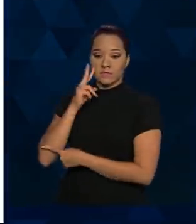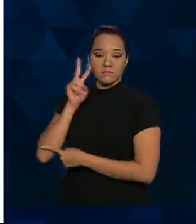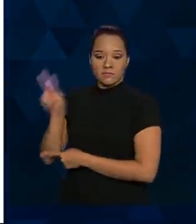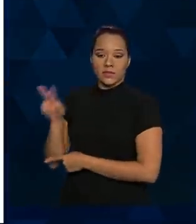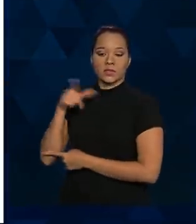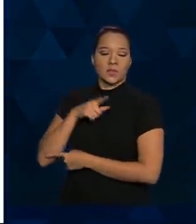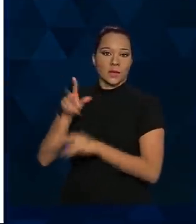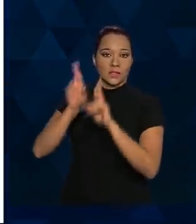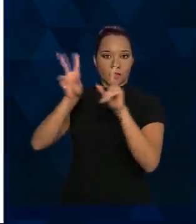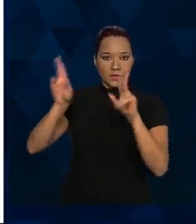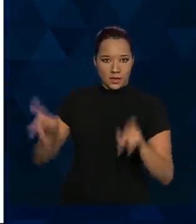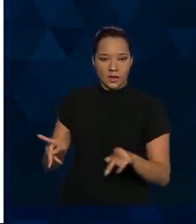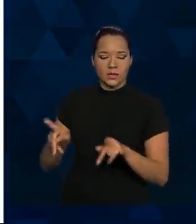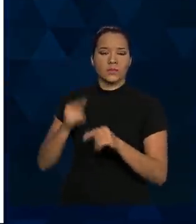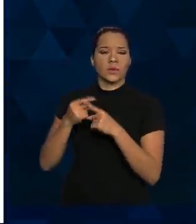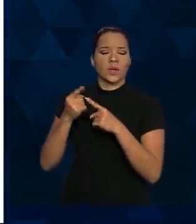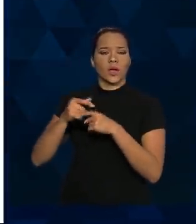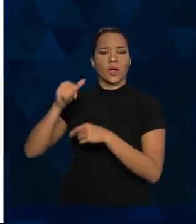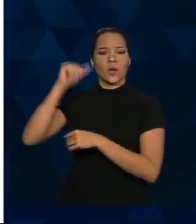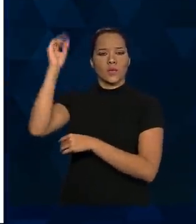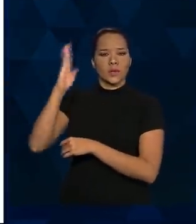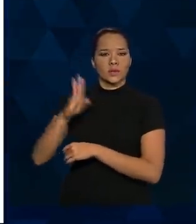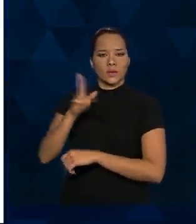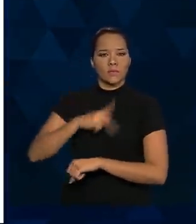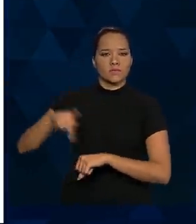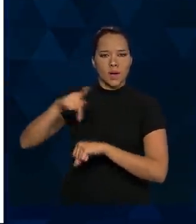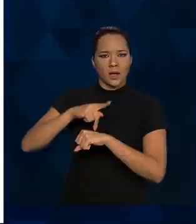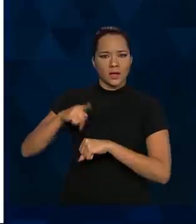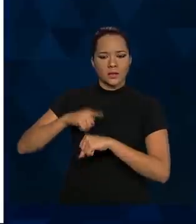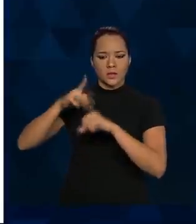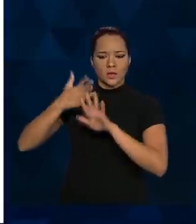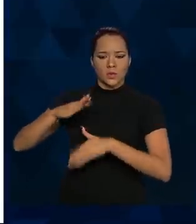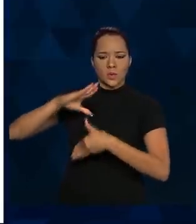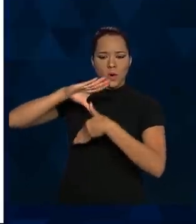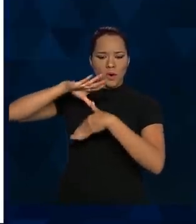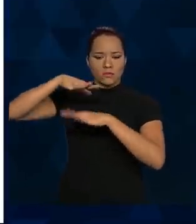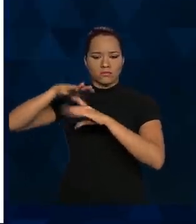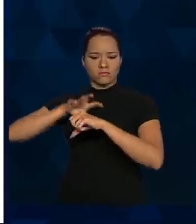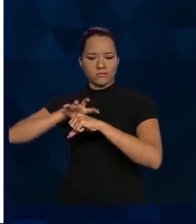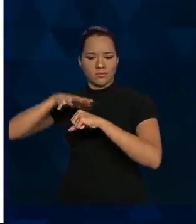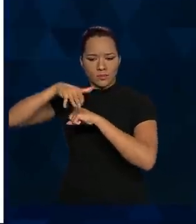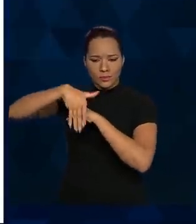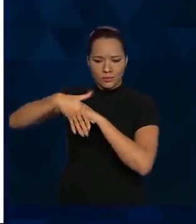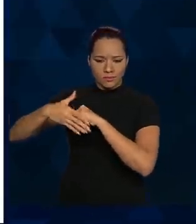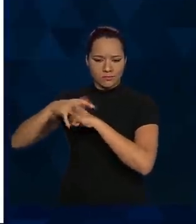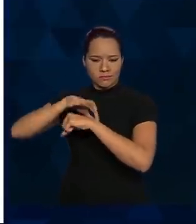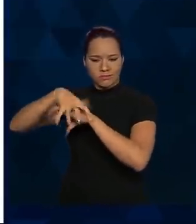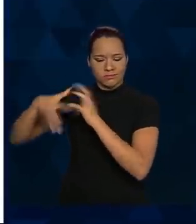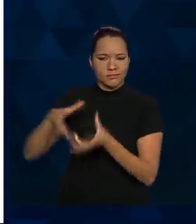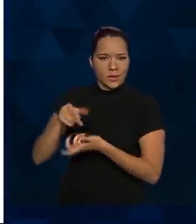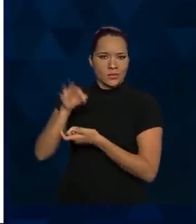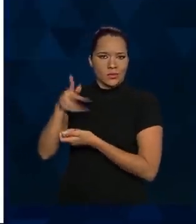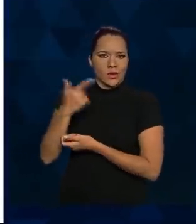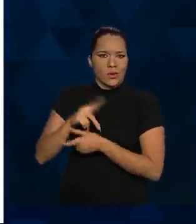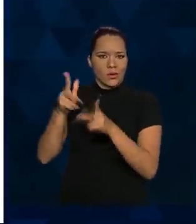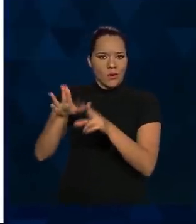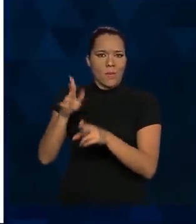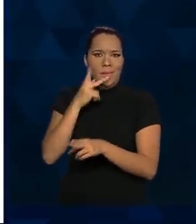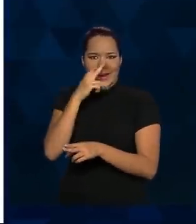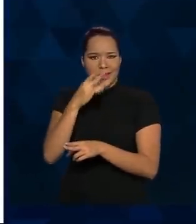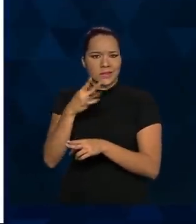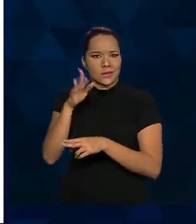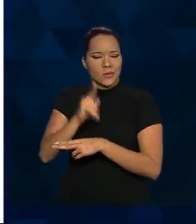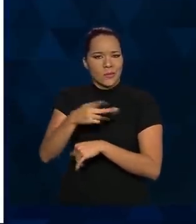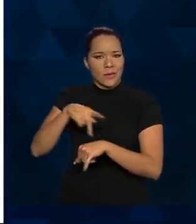O Brasil é um país continental, e não dá para tratar como se tivesse uma curva epidemiológica no Brasil, como o pessoal desenha a Bélgica.